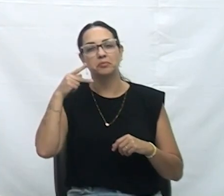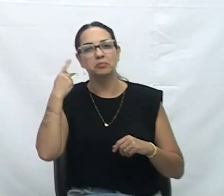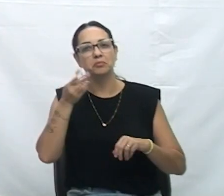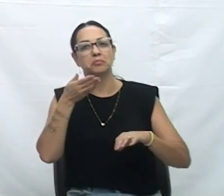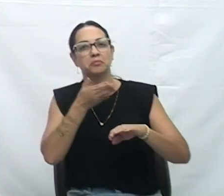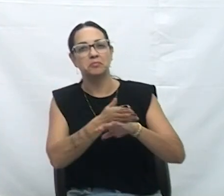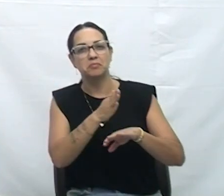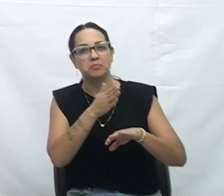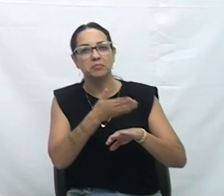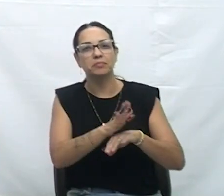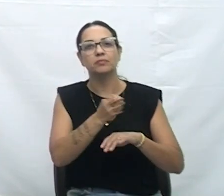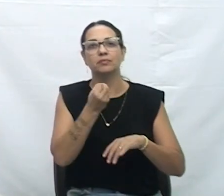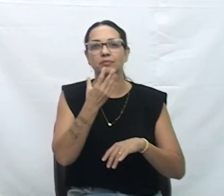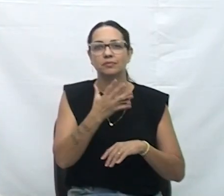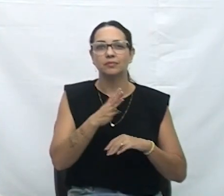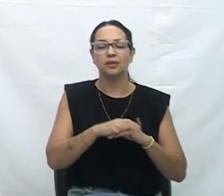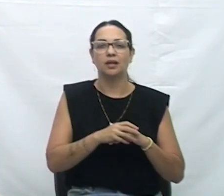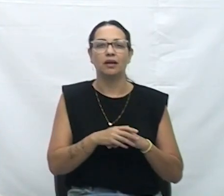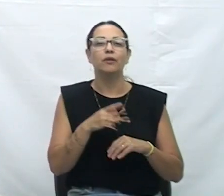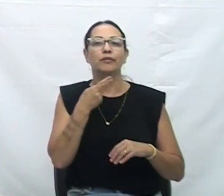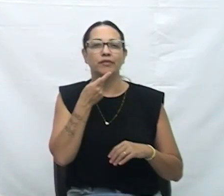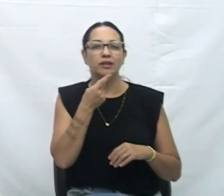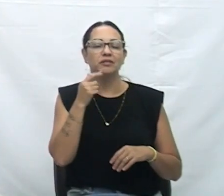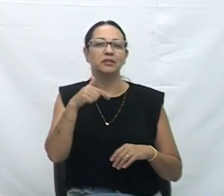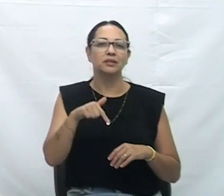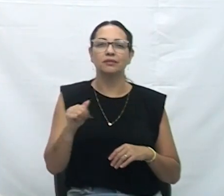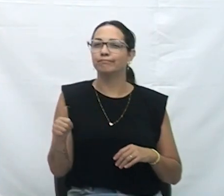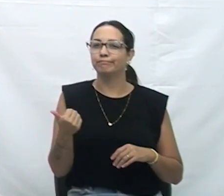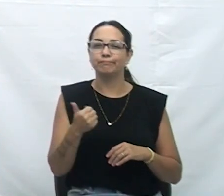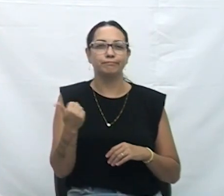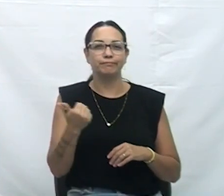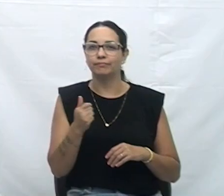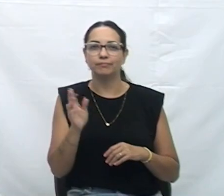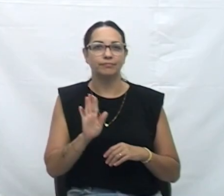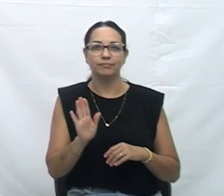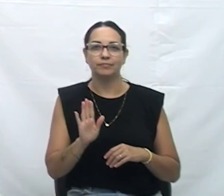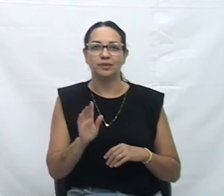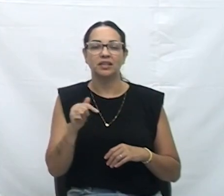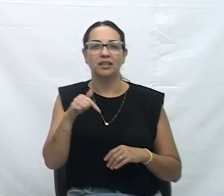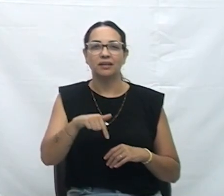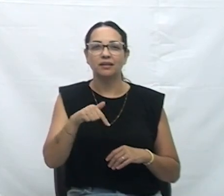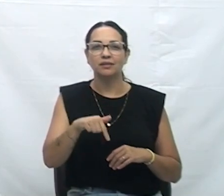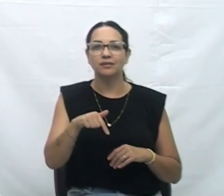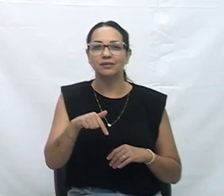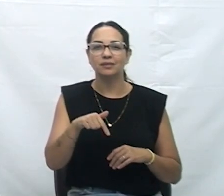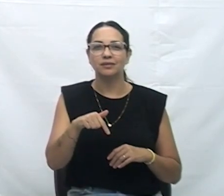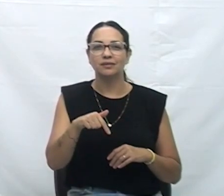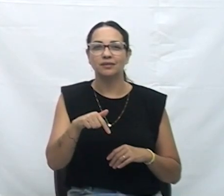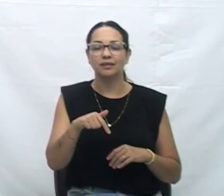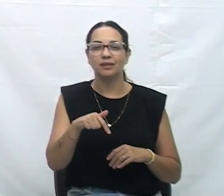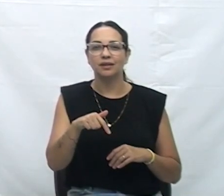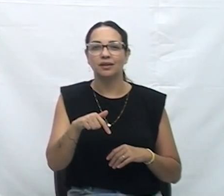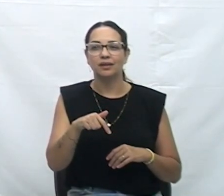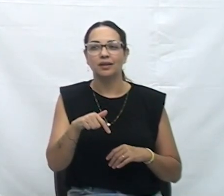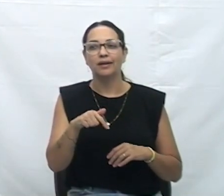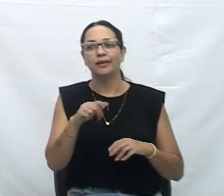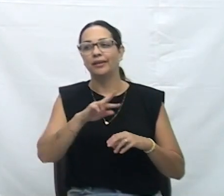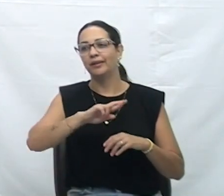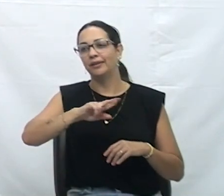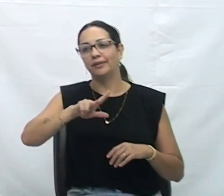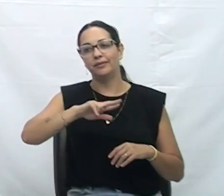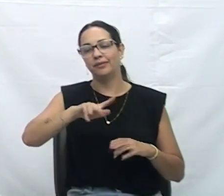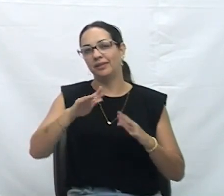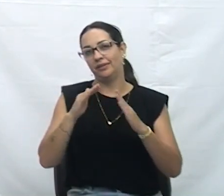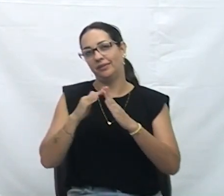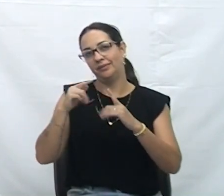Eu tenho dito aqui, e não é a primeira vez, que essa tribuna aqui não é o púlpito da igreja, não é o lugar para